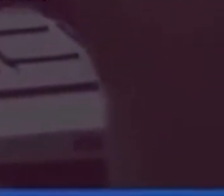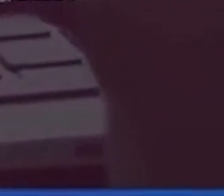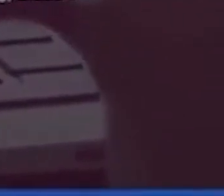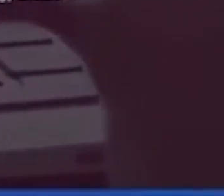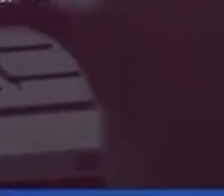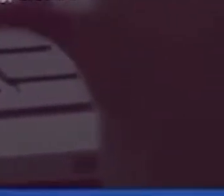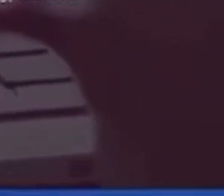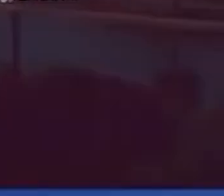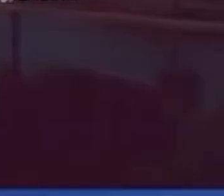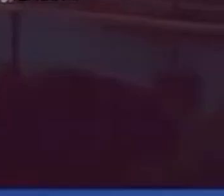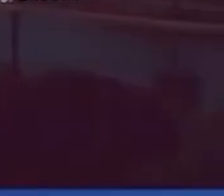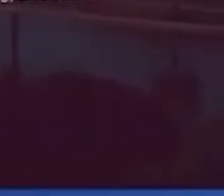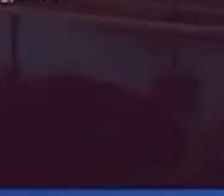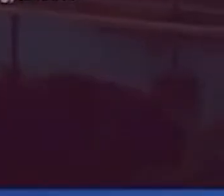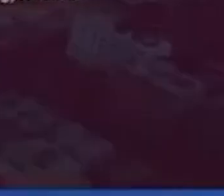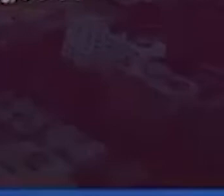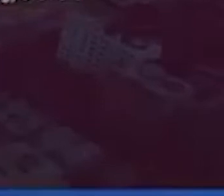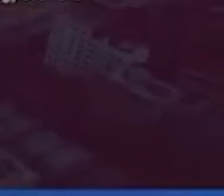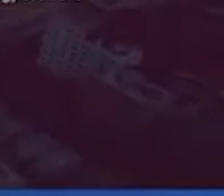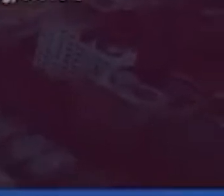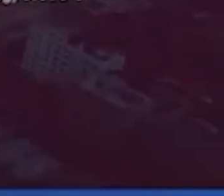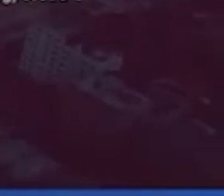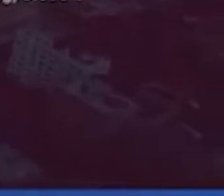evolução do local onde vivem.